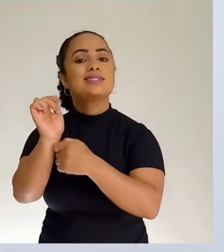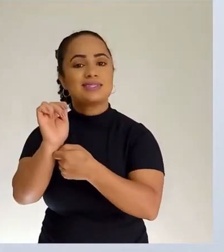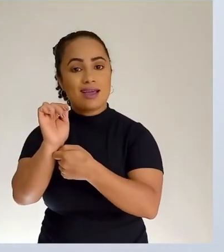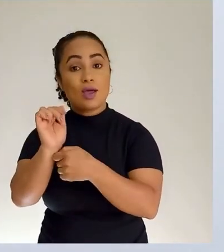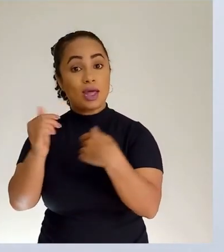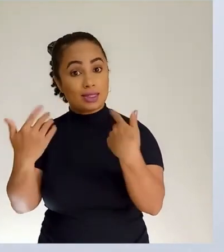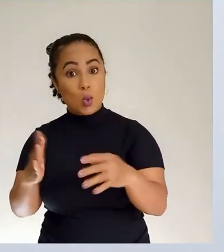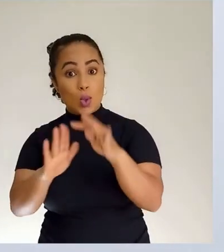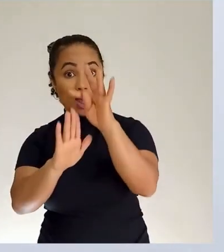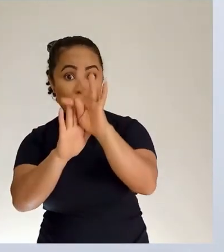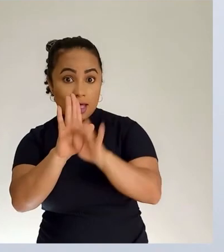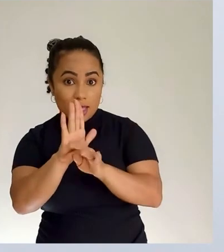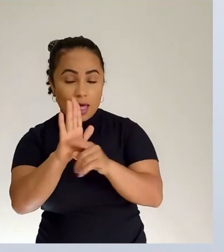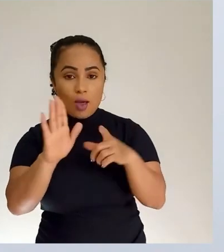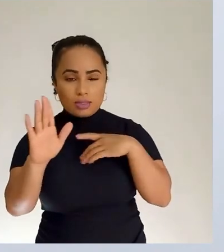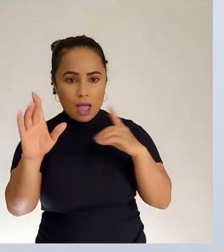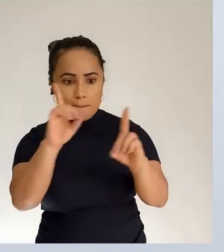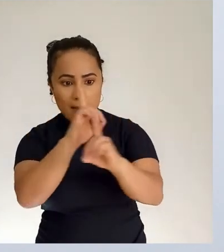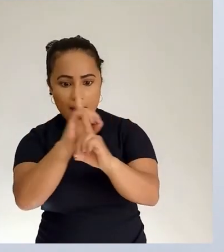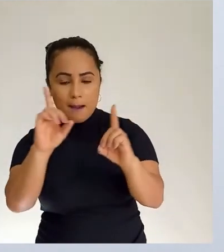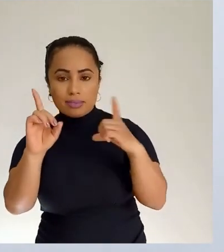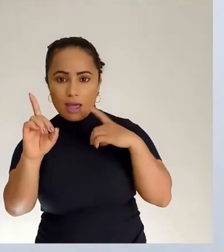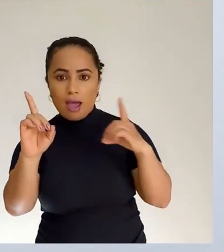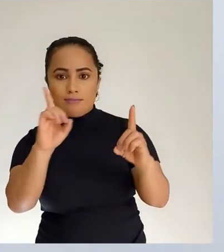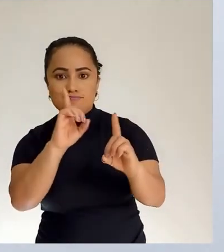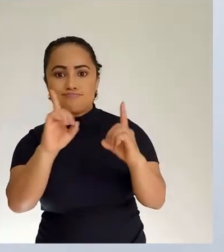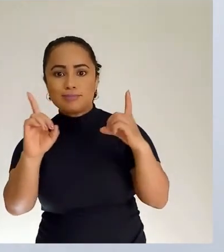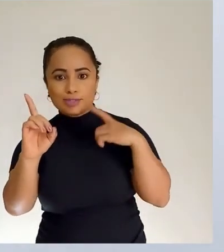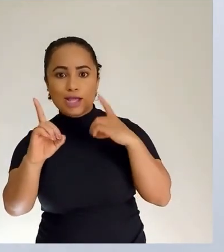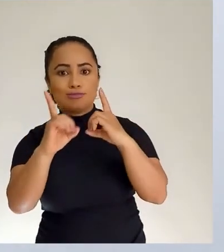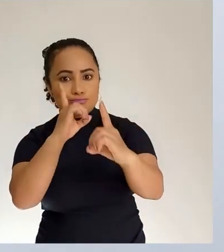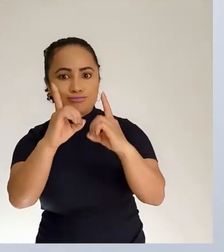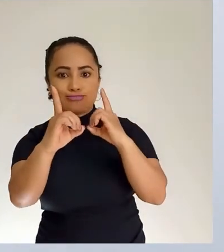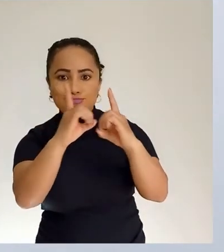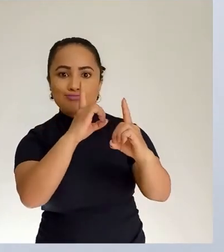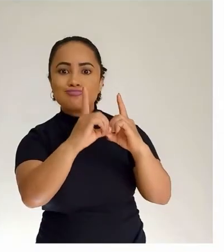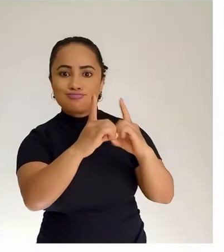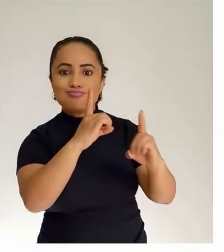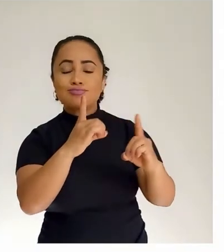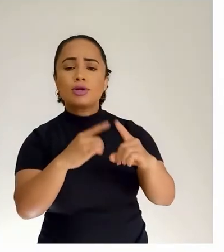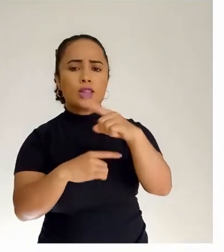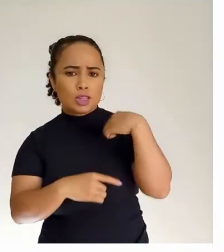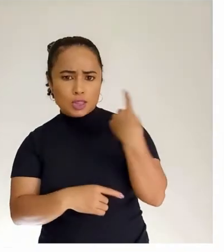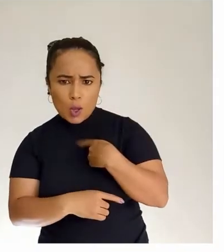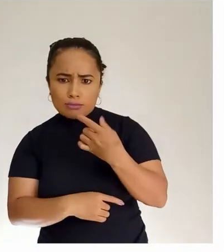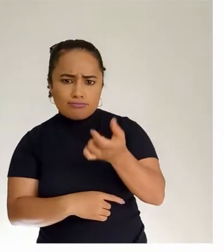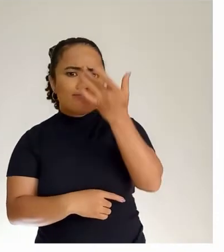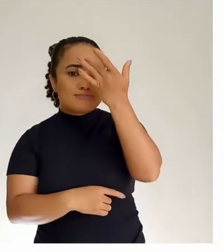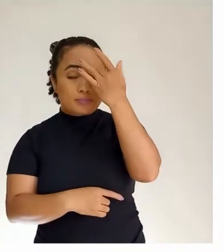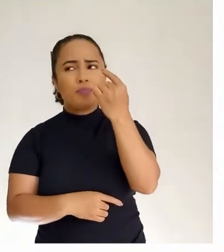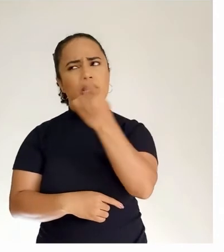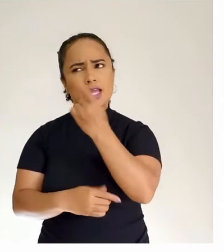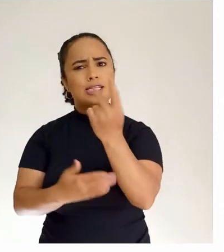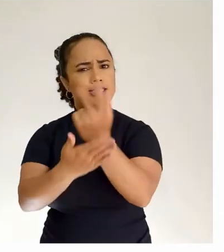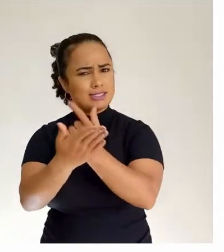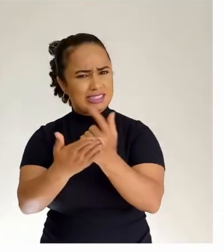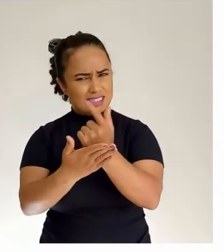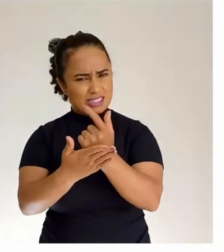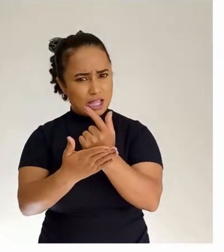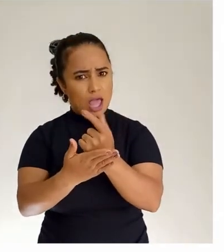Temos duas imagens aí e vamos sempre estar na cabeça, sempre colocar na cabeça. Essa imagem não está aqui à toa.